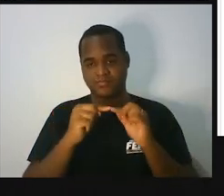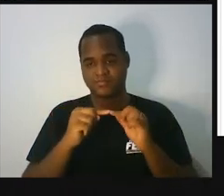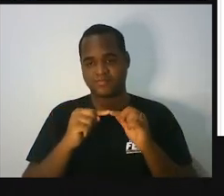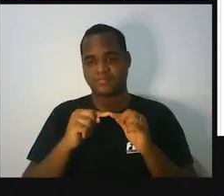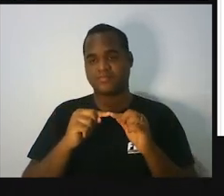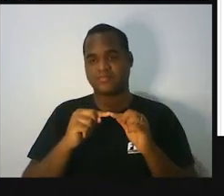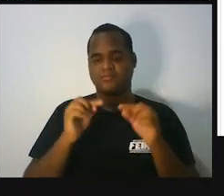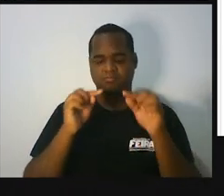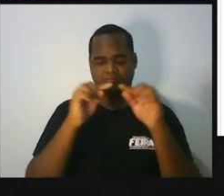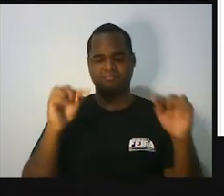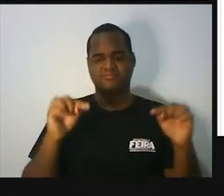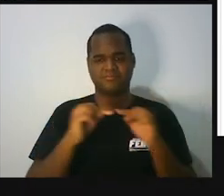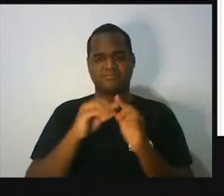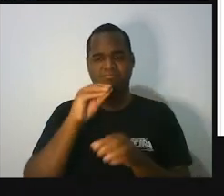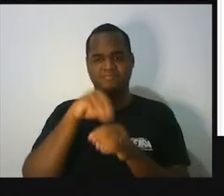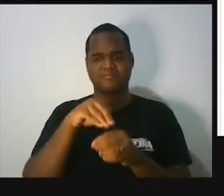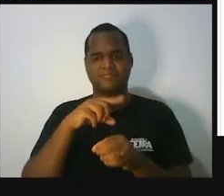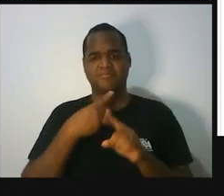Triângulo retângulo.